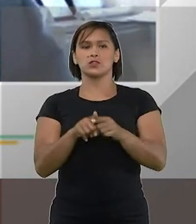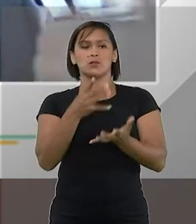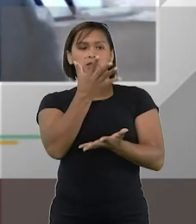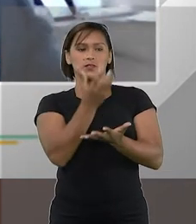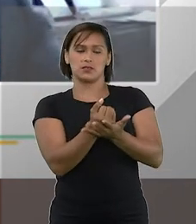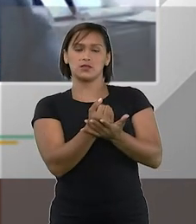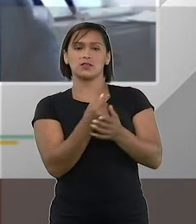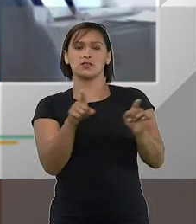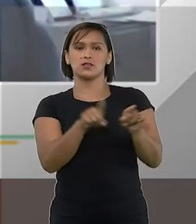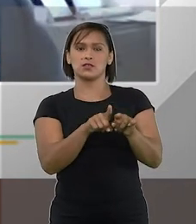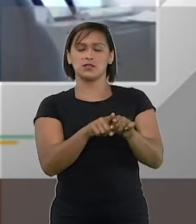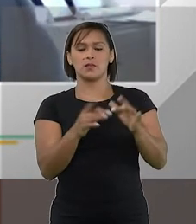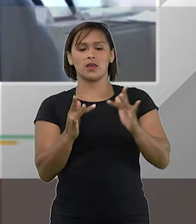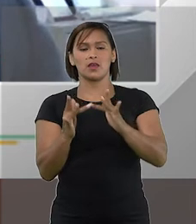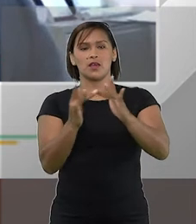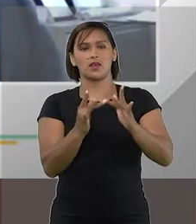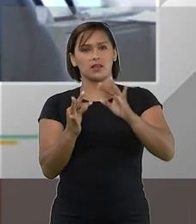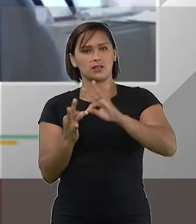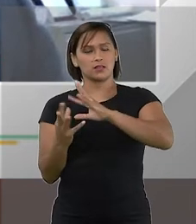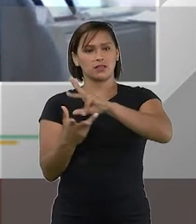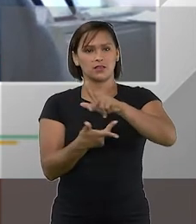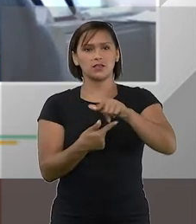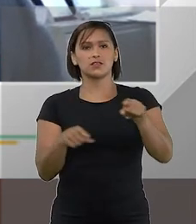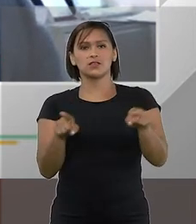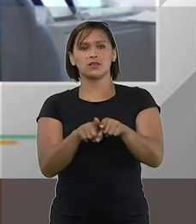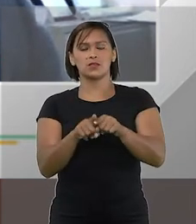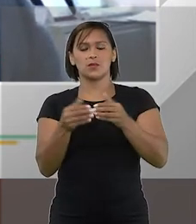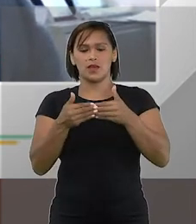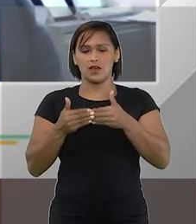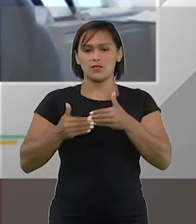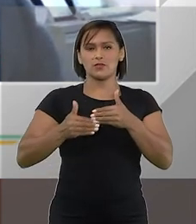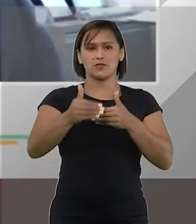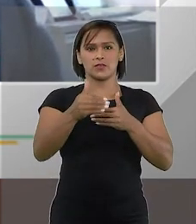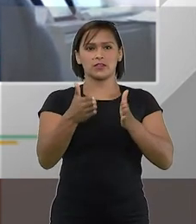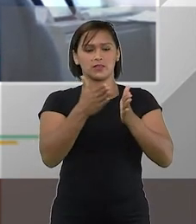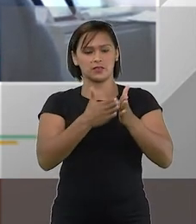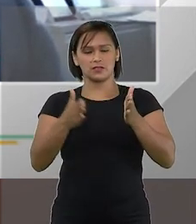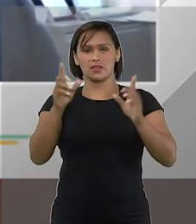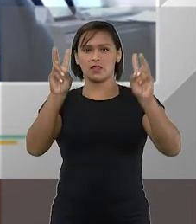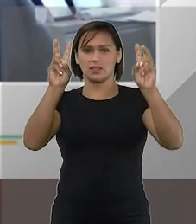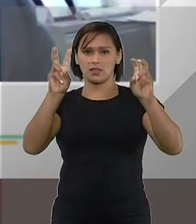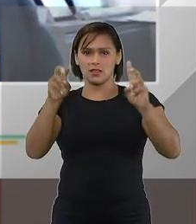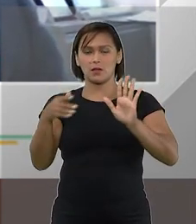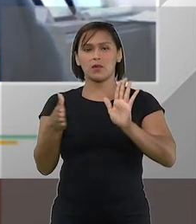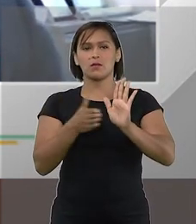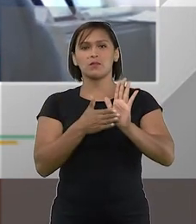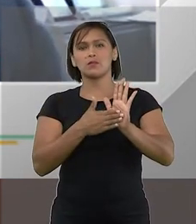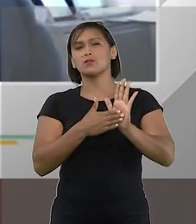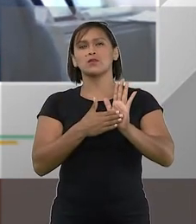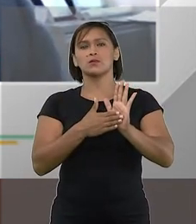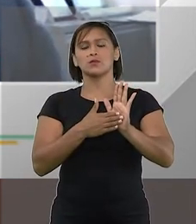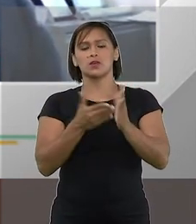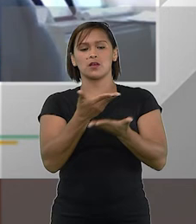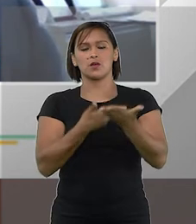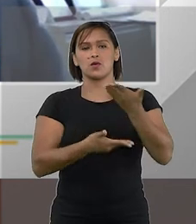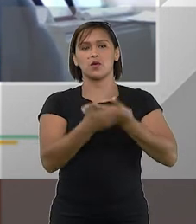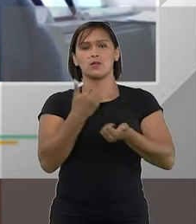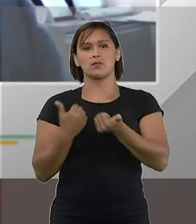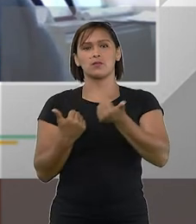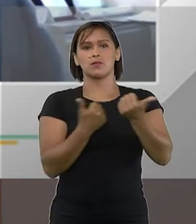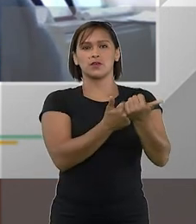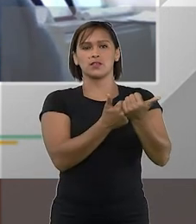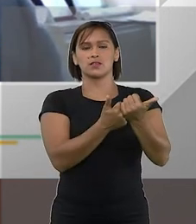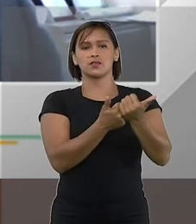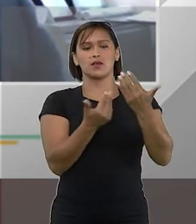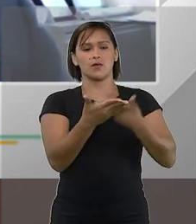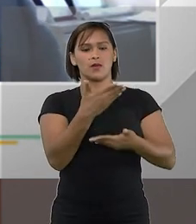termos de insolvência a insolvência transnacional vem nesse diapasão propondo uma colaboração